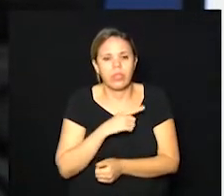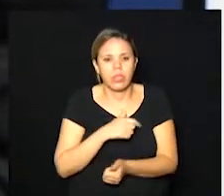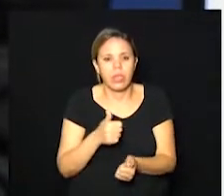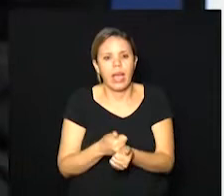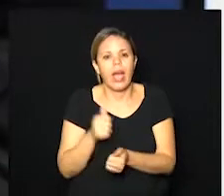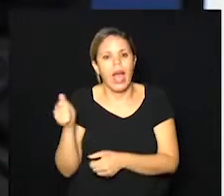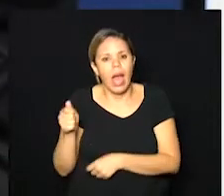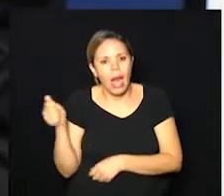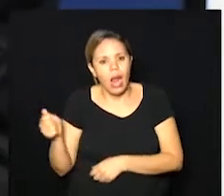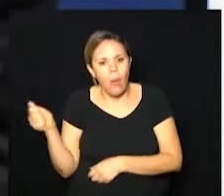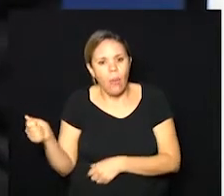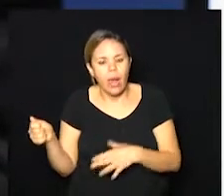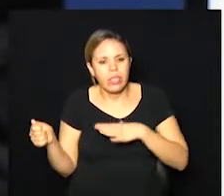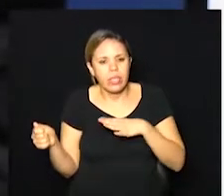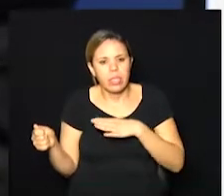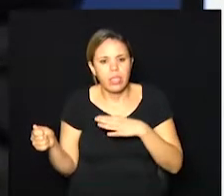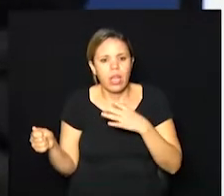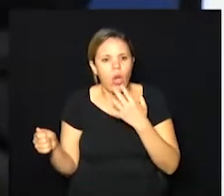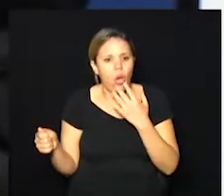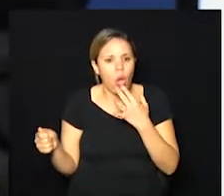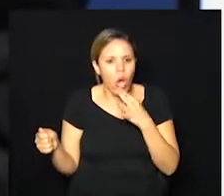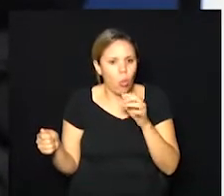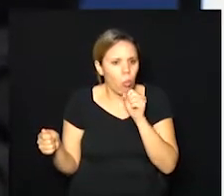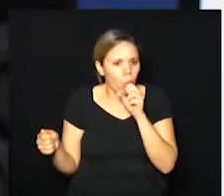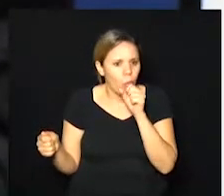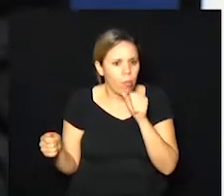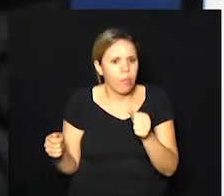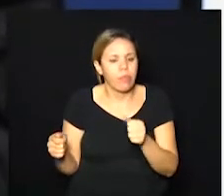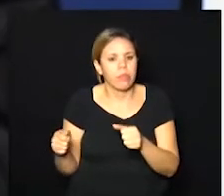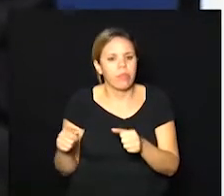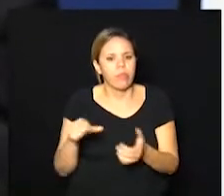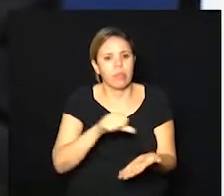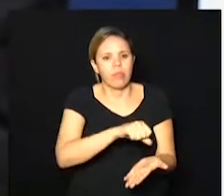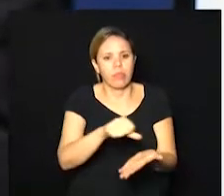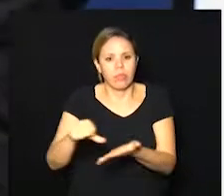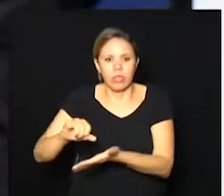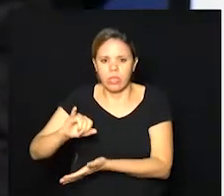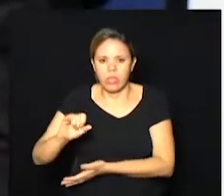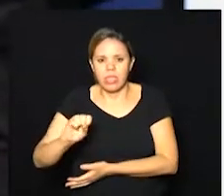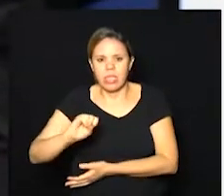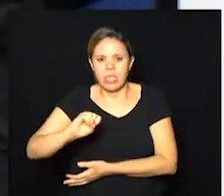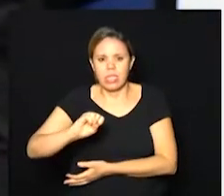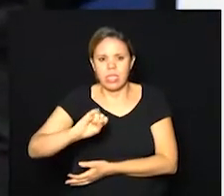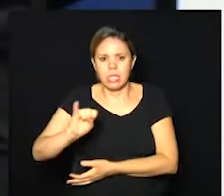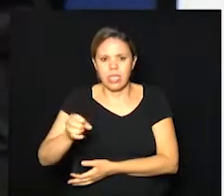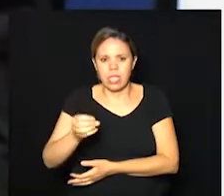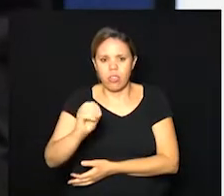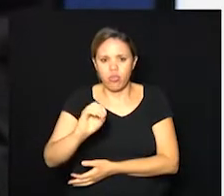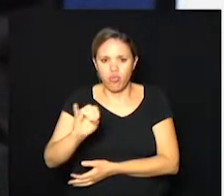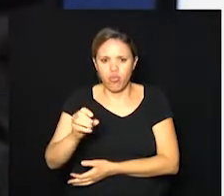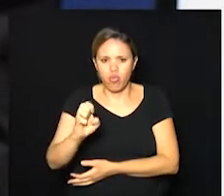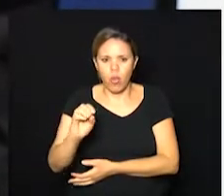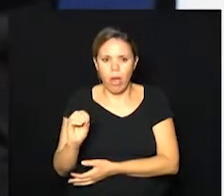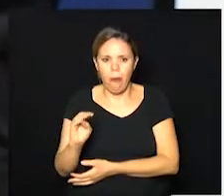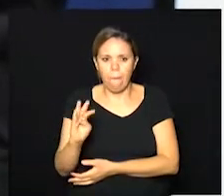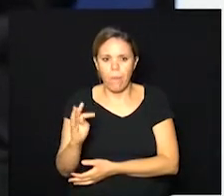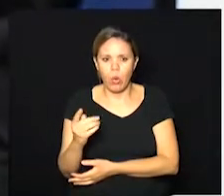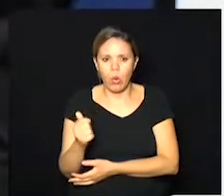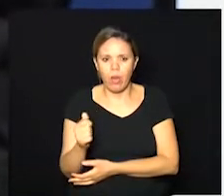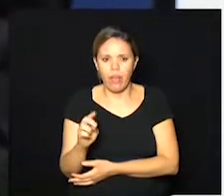Araraquara, também no laranja, e região de São João da Boa Vista, e região de Taubaté.